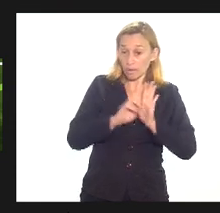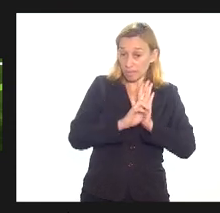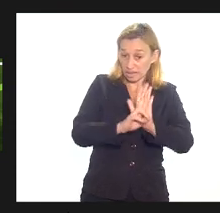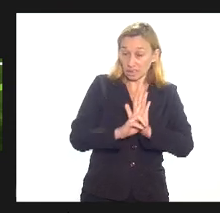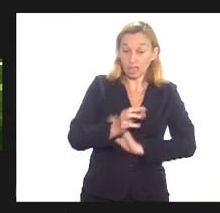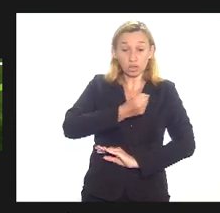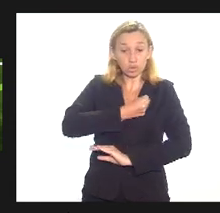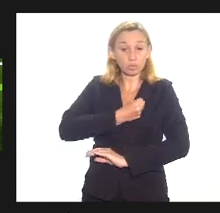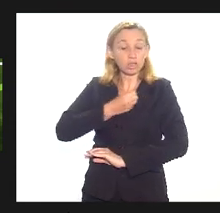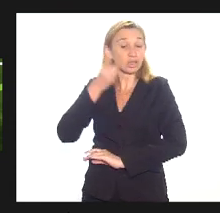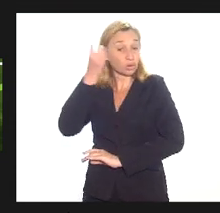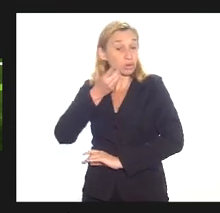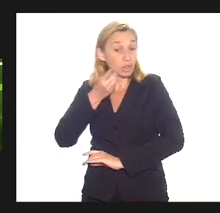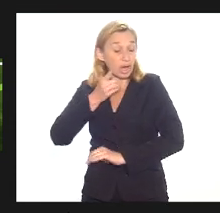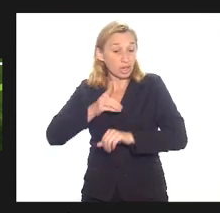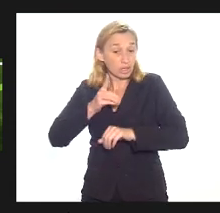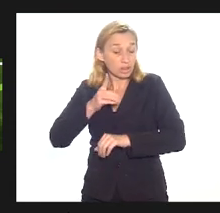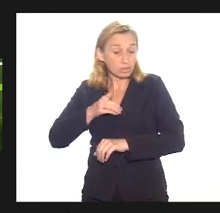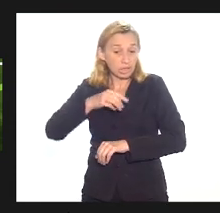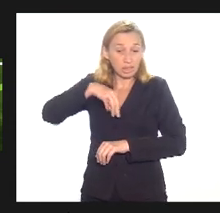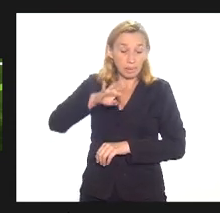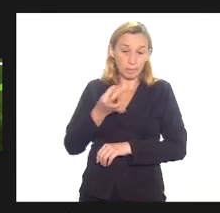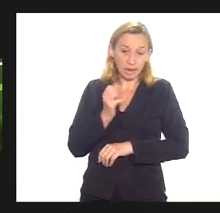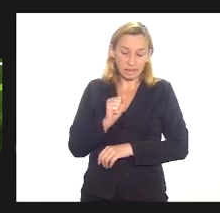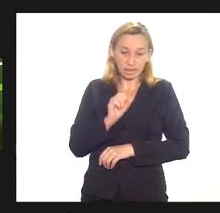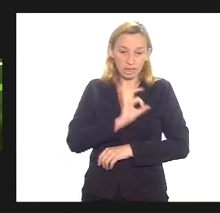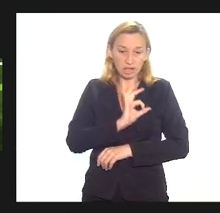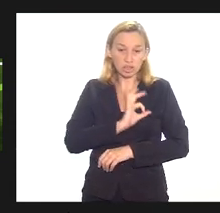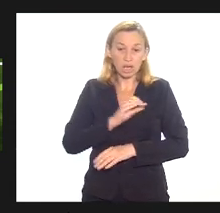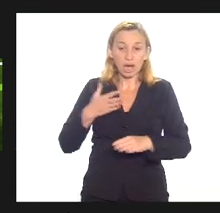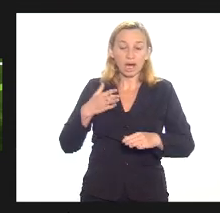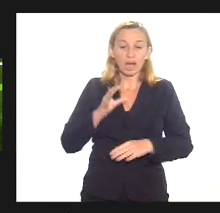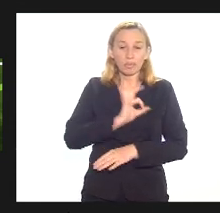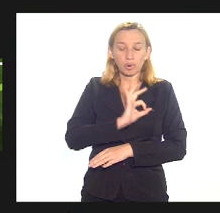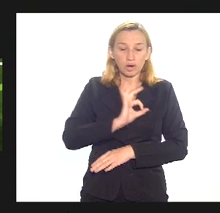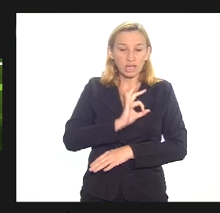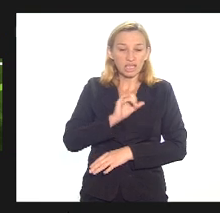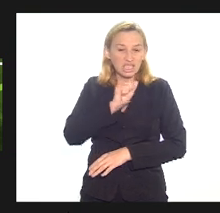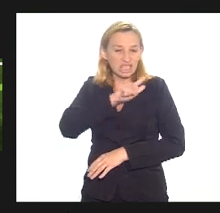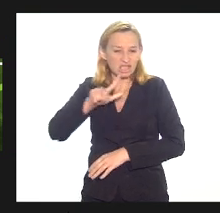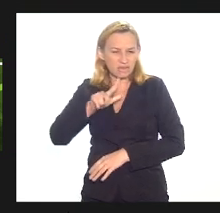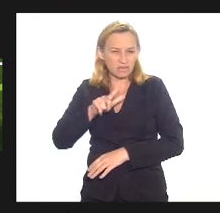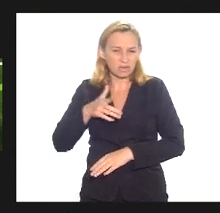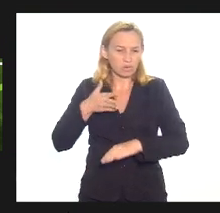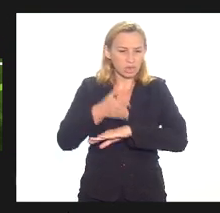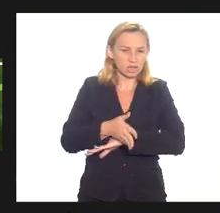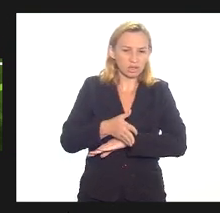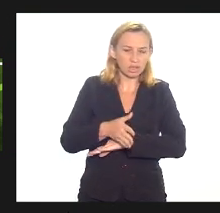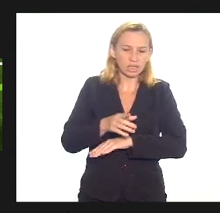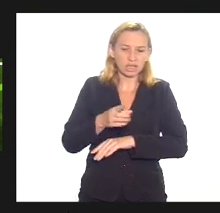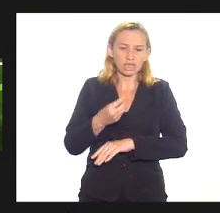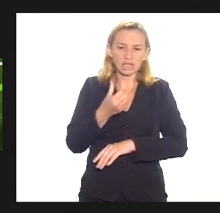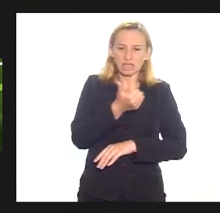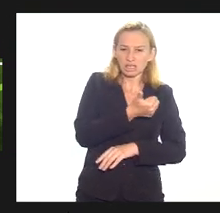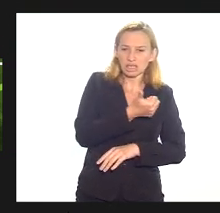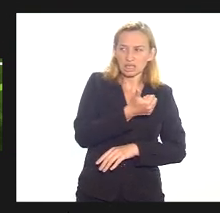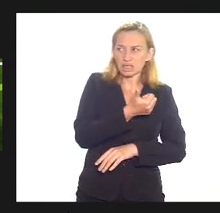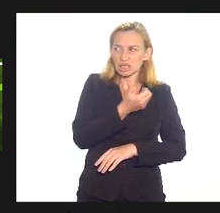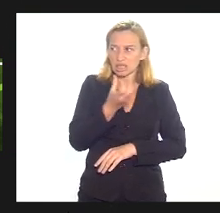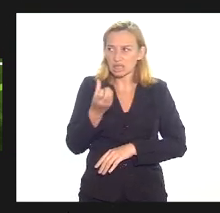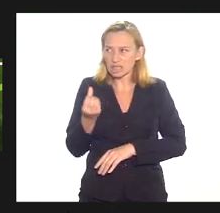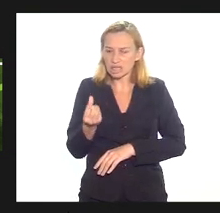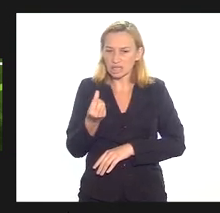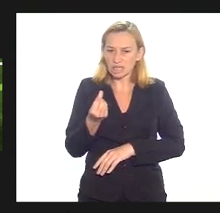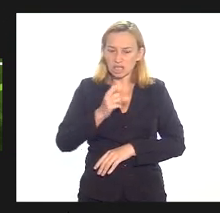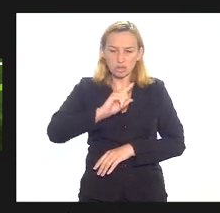sempre eu acho a polícia civil quando eu entrei 19 anos atrás nós tínhamos 16 mil servidores hoje ela tem 2 mil e ontem eu recebi